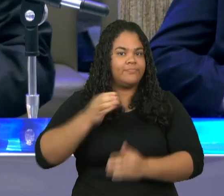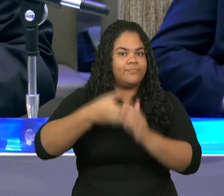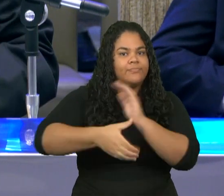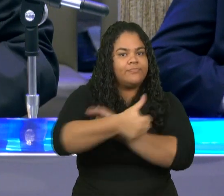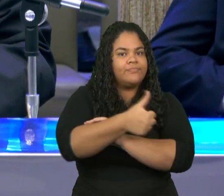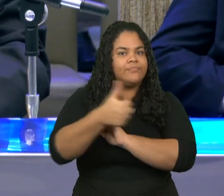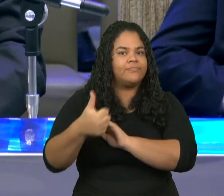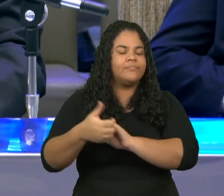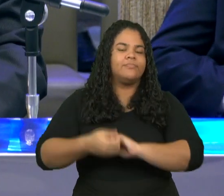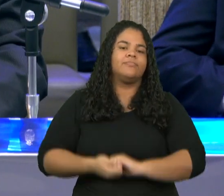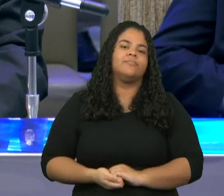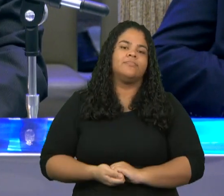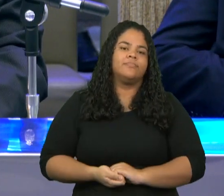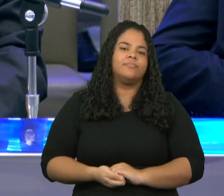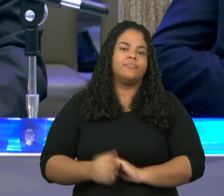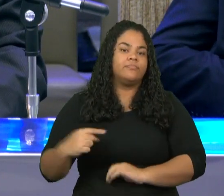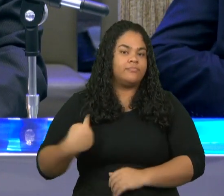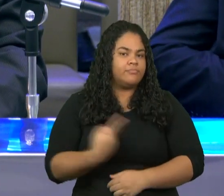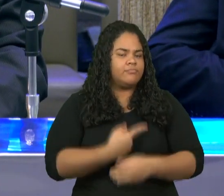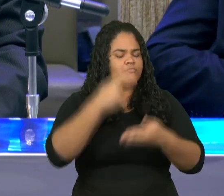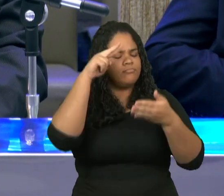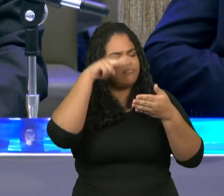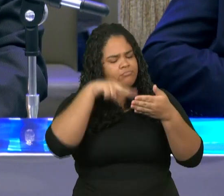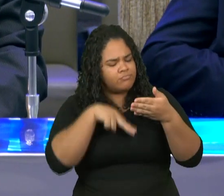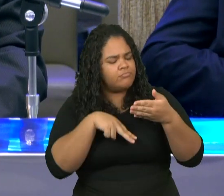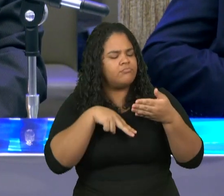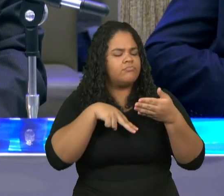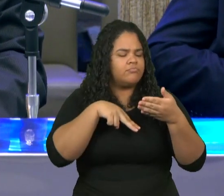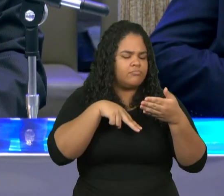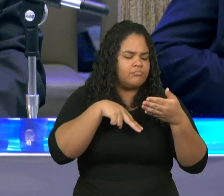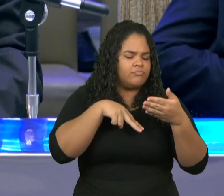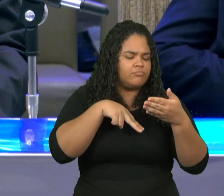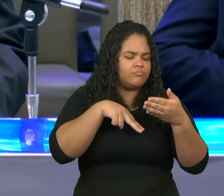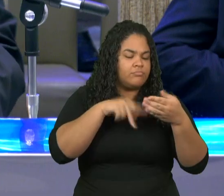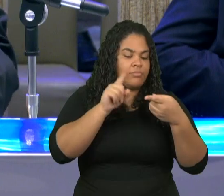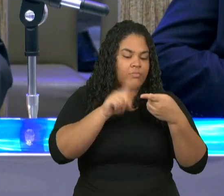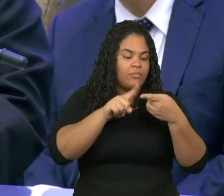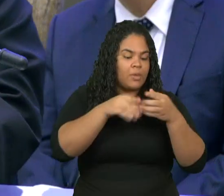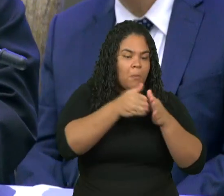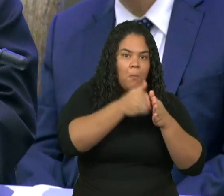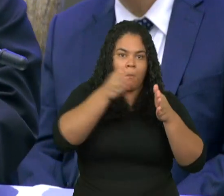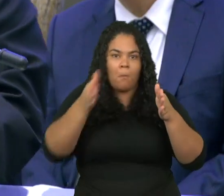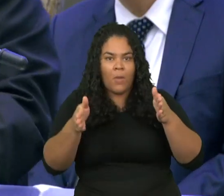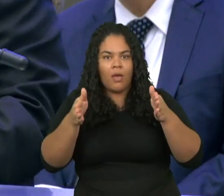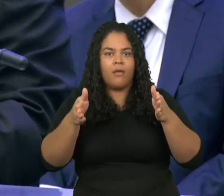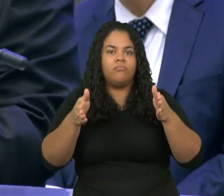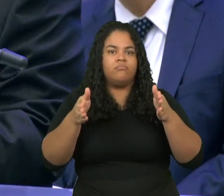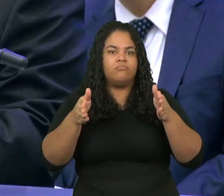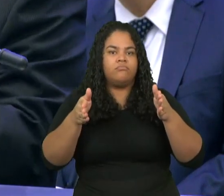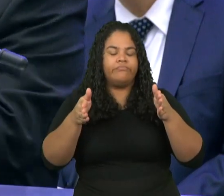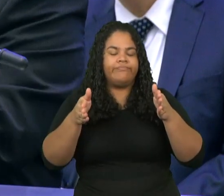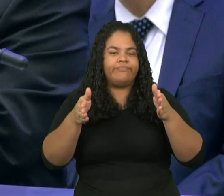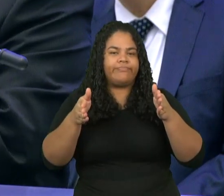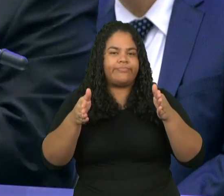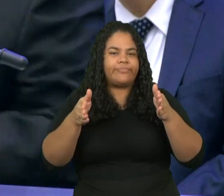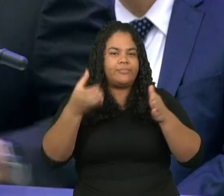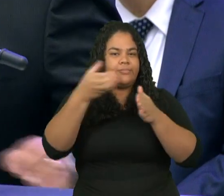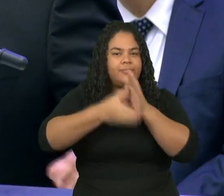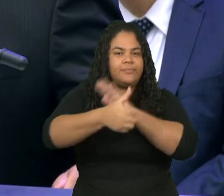quando nós lemos o capítulo 12 nos dois primeiros versículos,